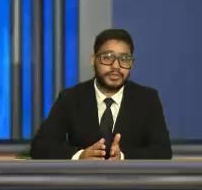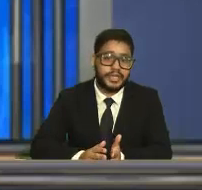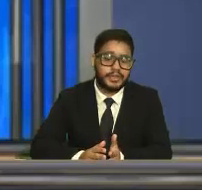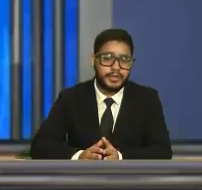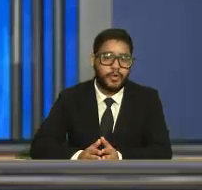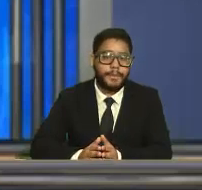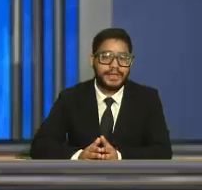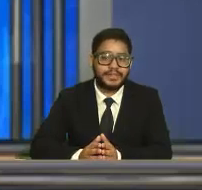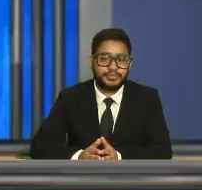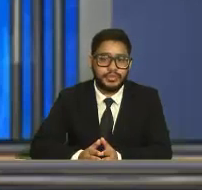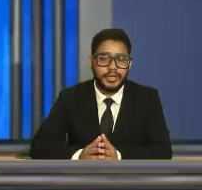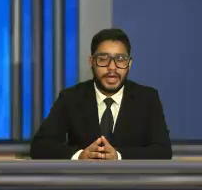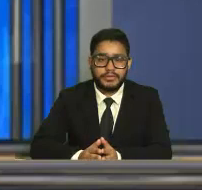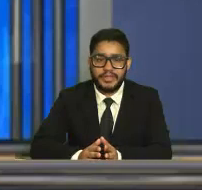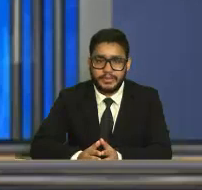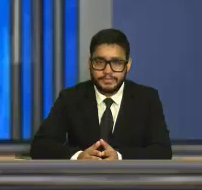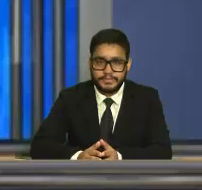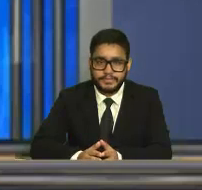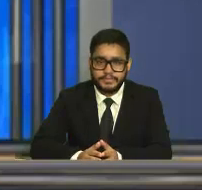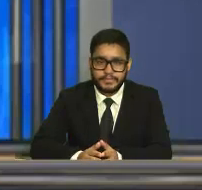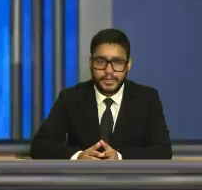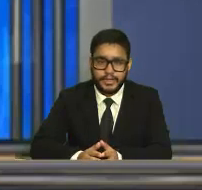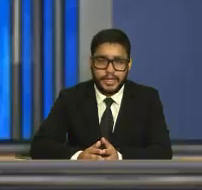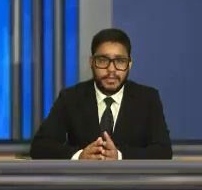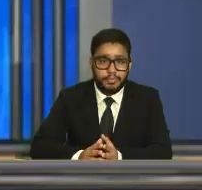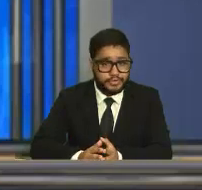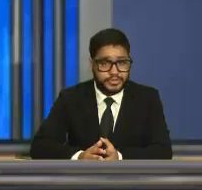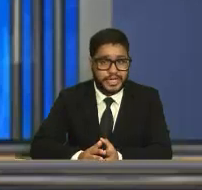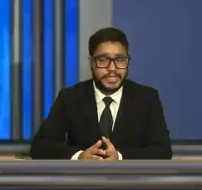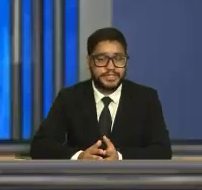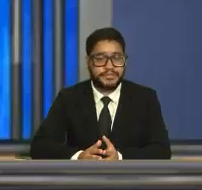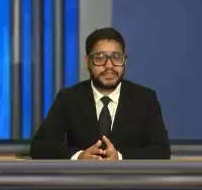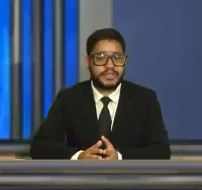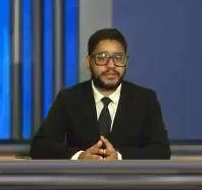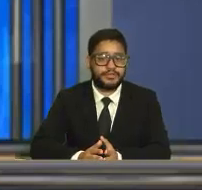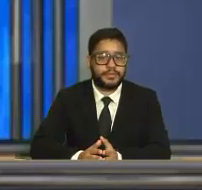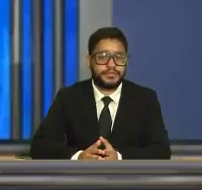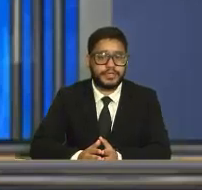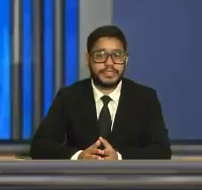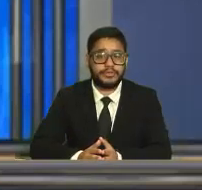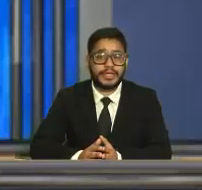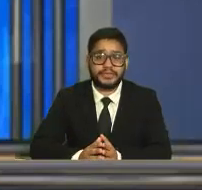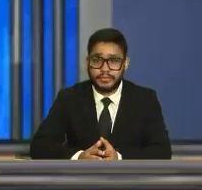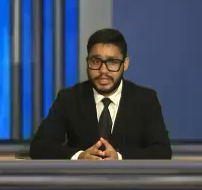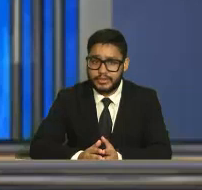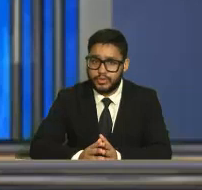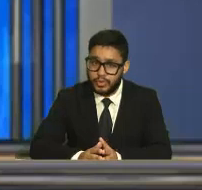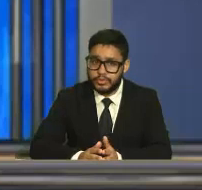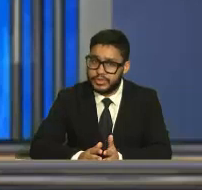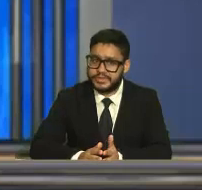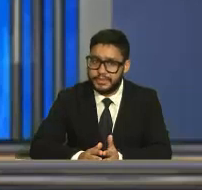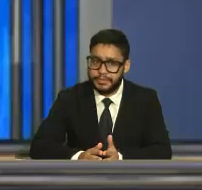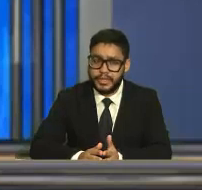número 180 ou peça ajuda ao CEAM. Búzios dará início à vacinação dos profissionais da educação que